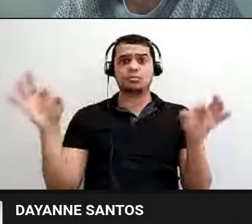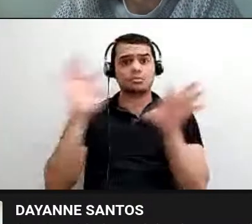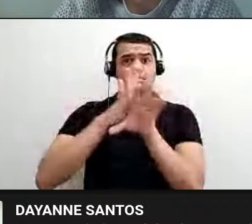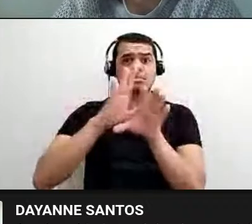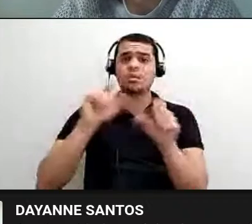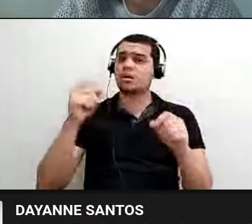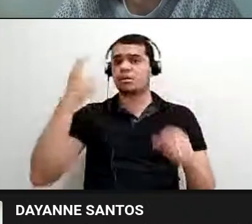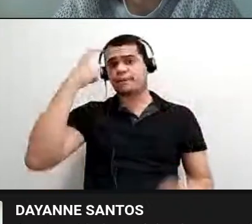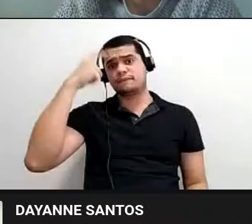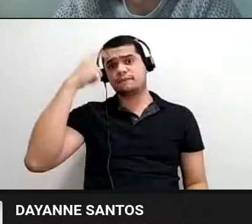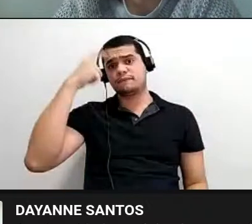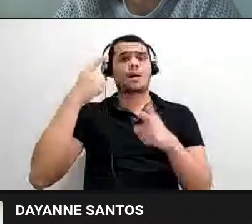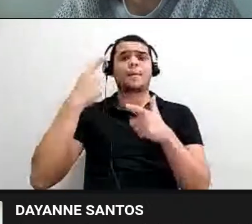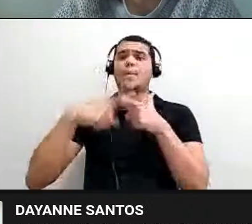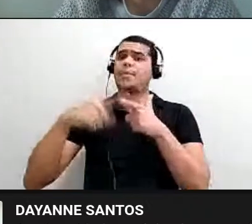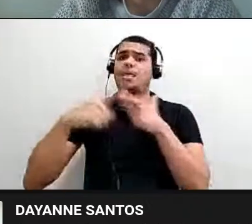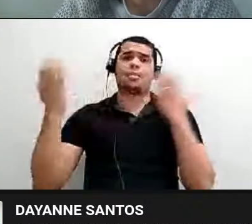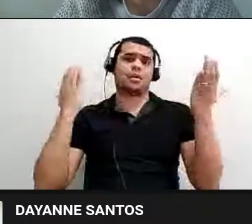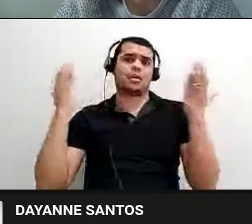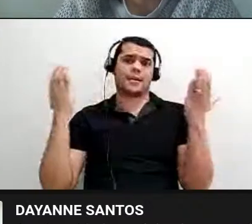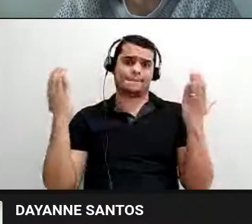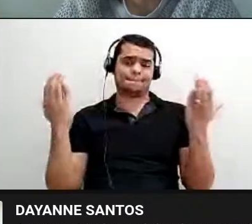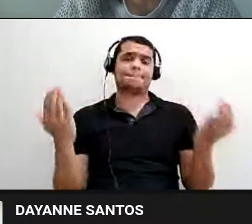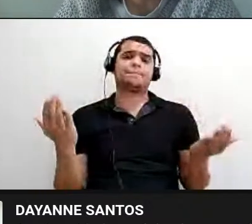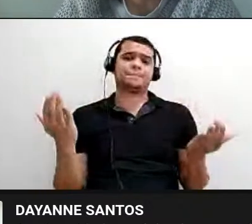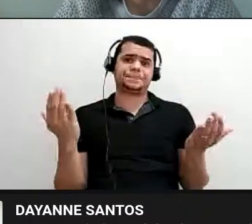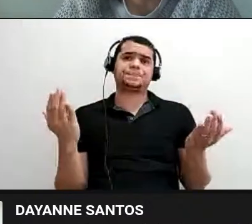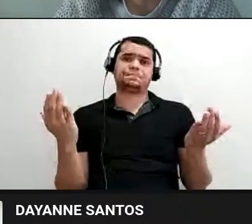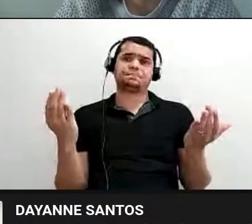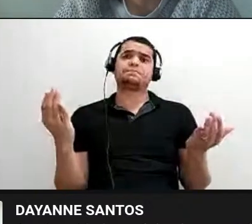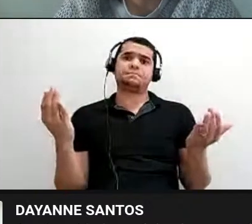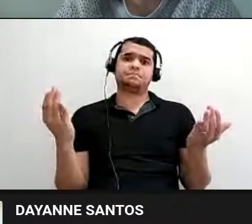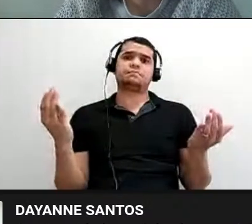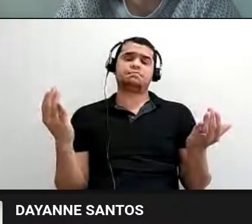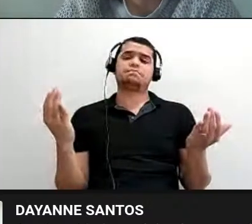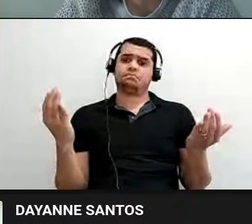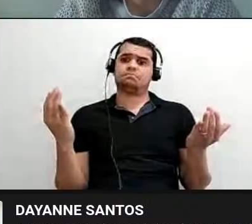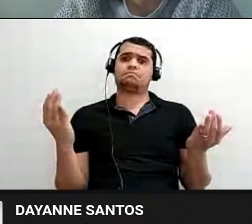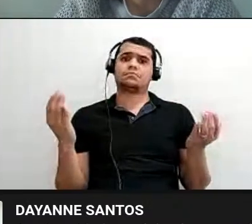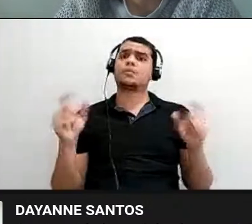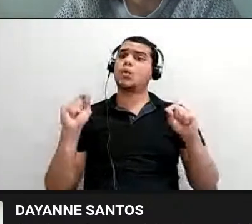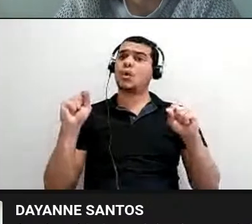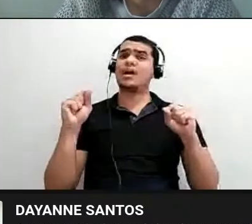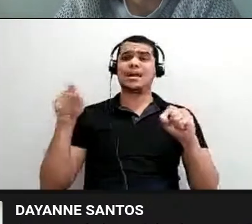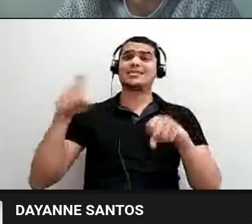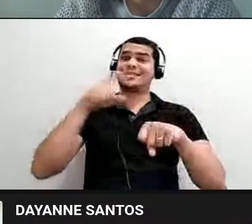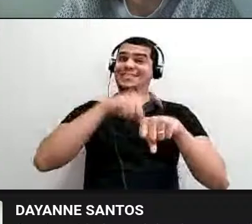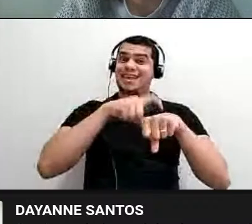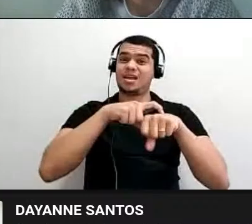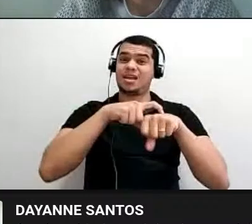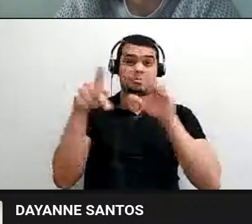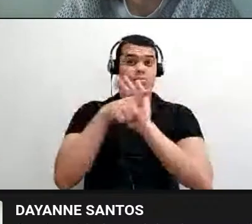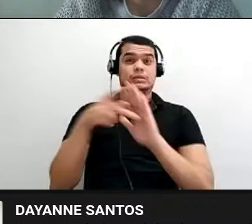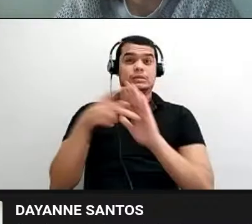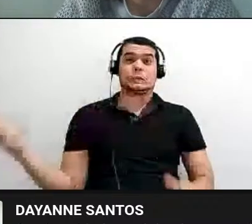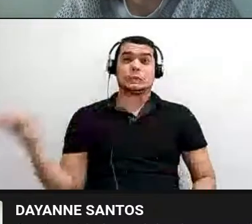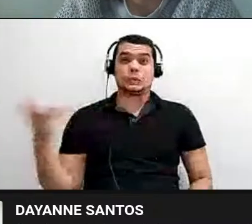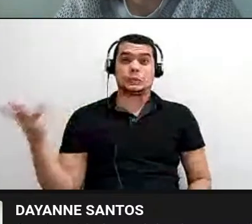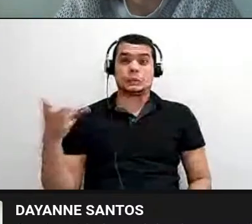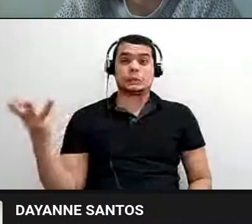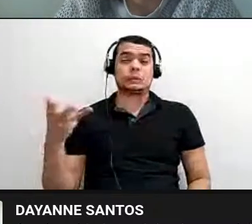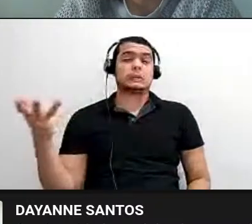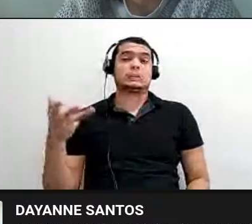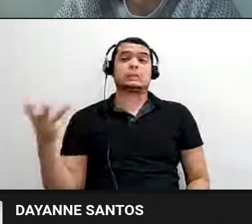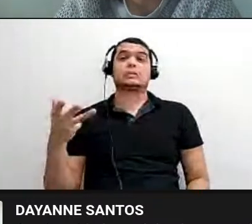psicológicos, e não se dão conta que é esse tempo dessa correria que a